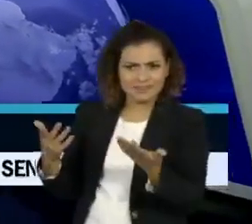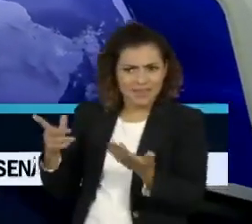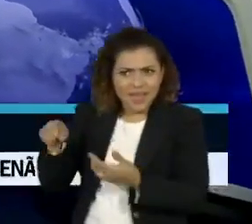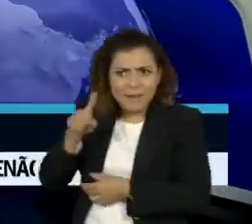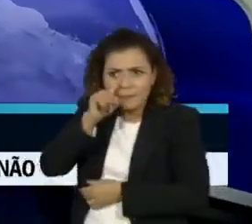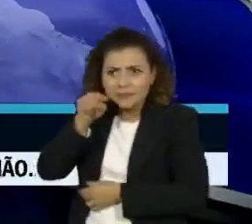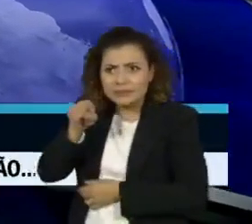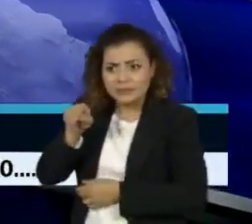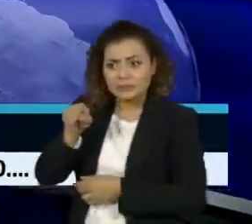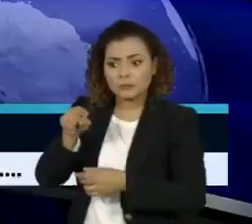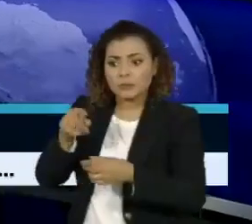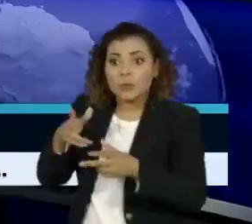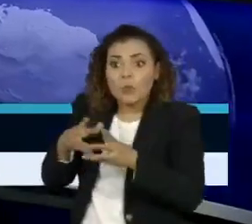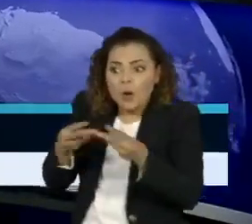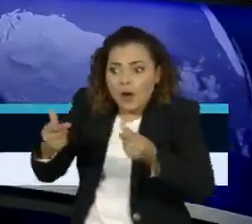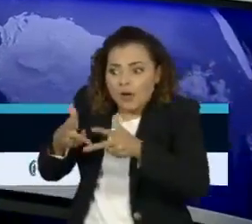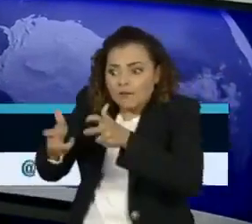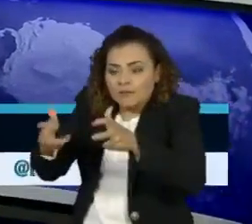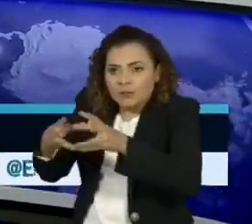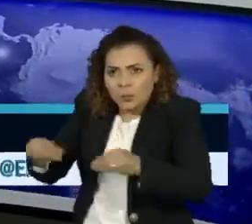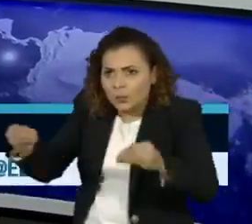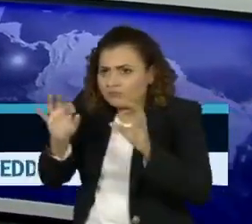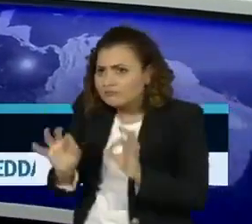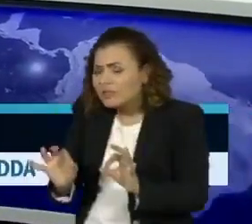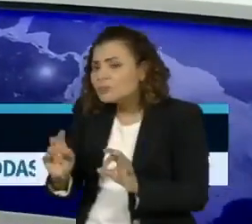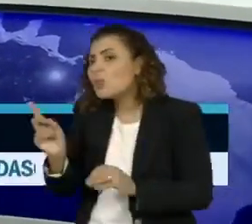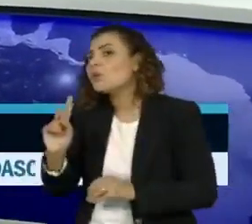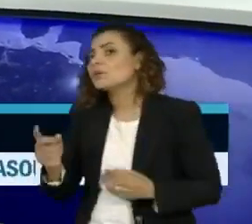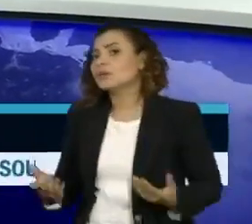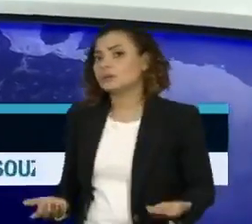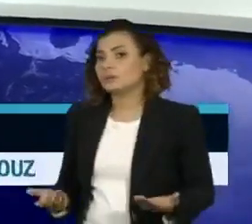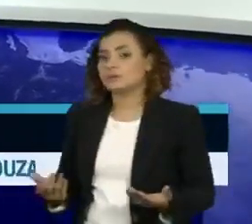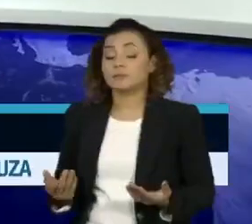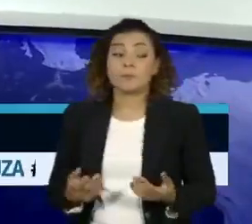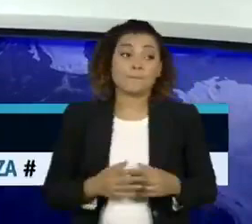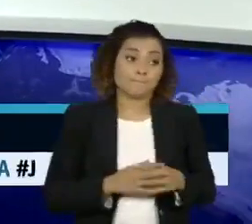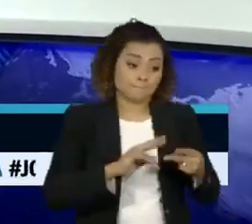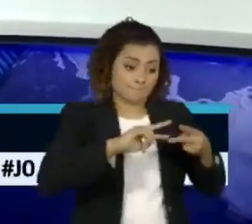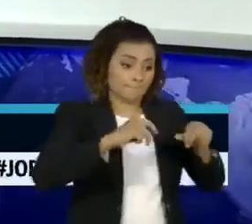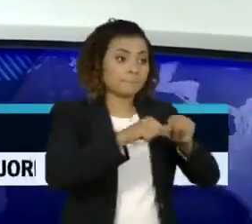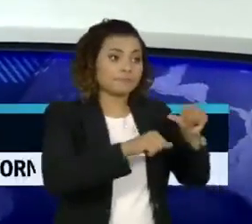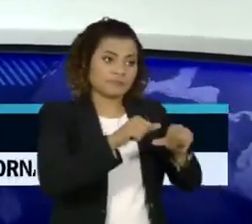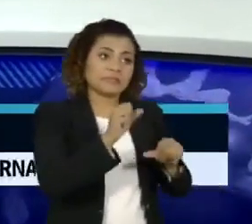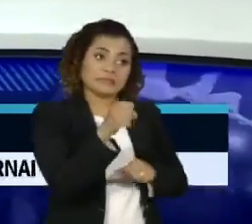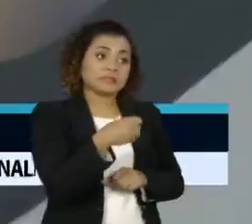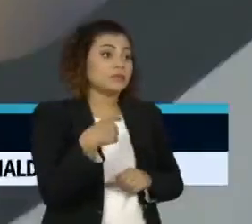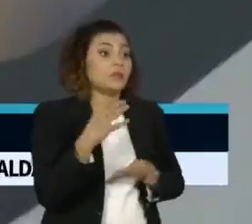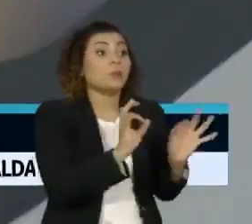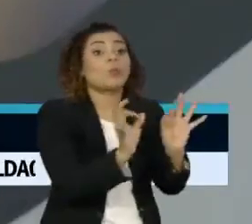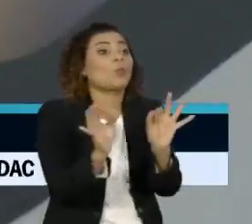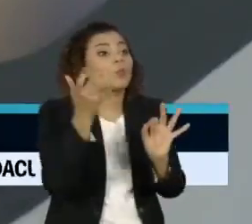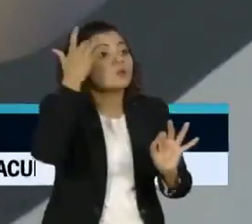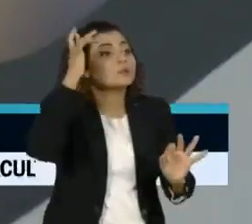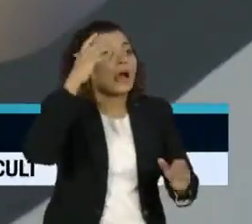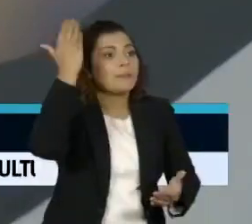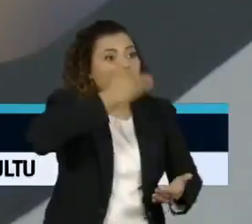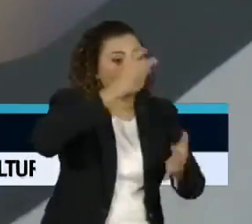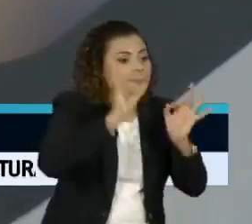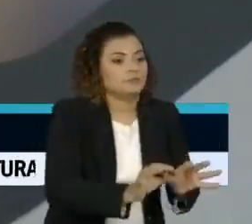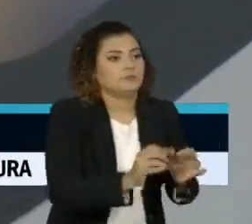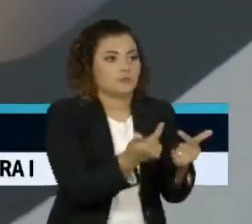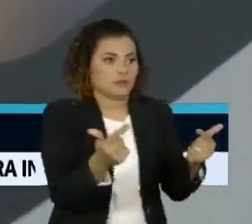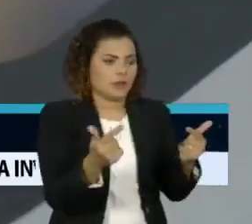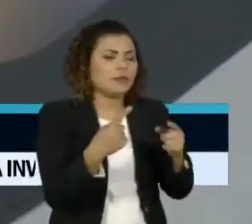uma ameaça para a eficácia das vacinas? São ou não são mais uma ameaça? Elas são, potencialmente são, ninguém sabe ainda, porque o vírus pode,